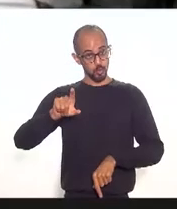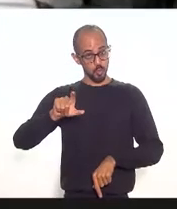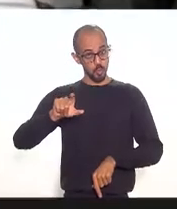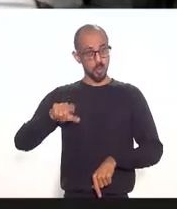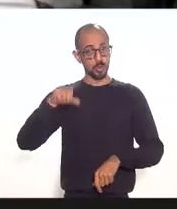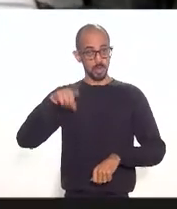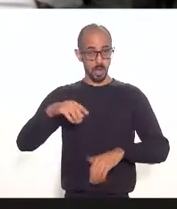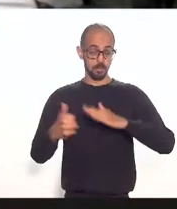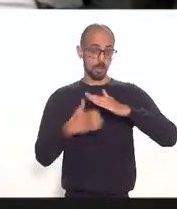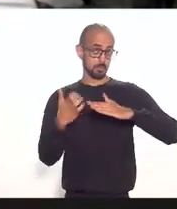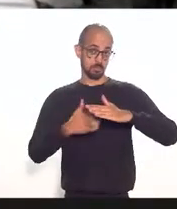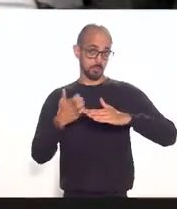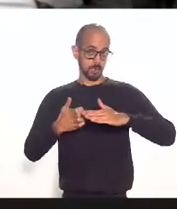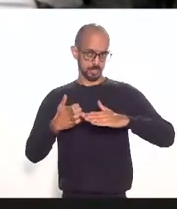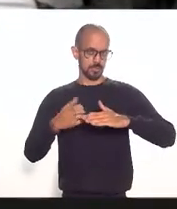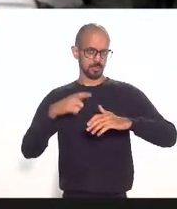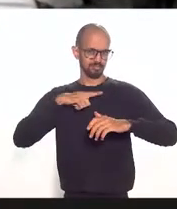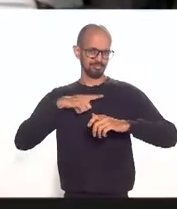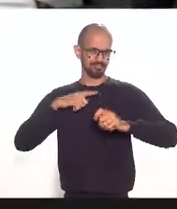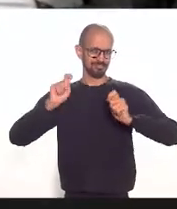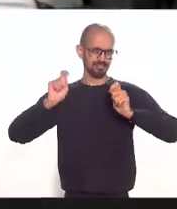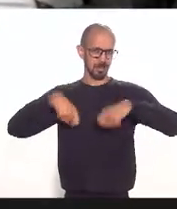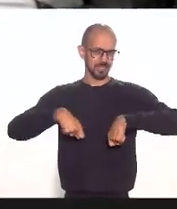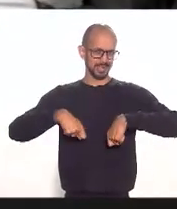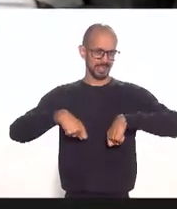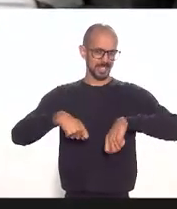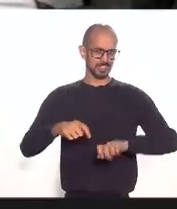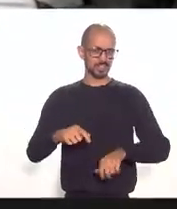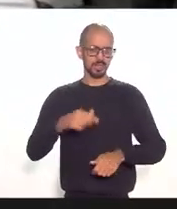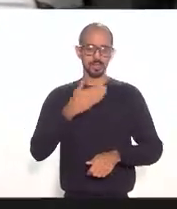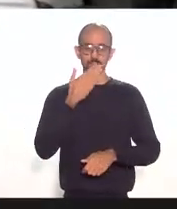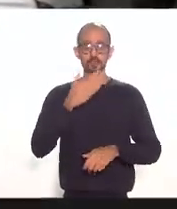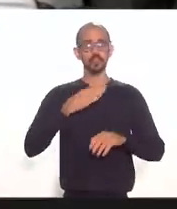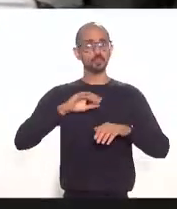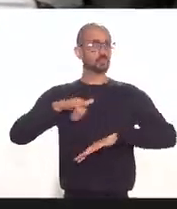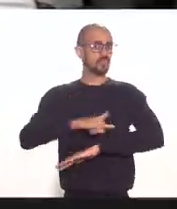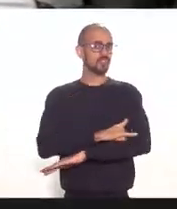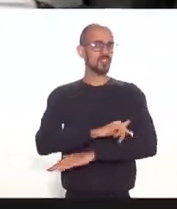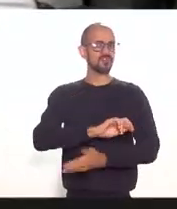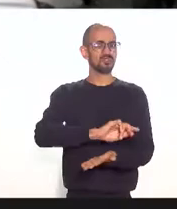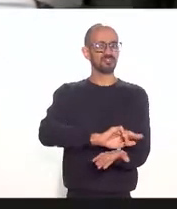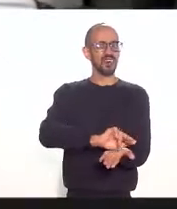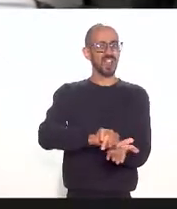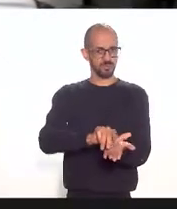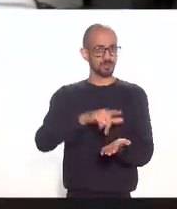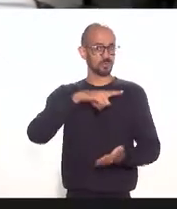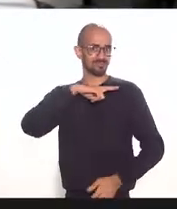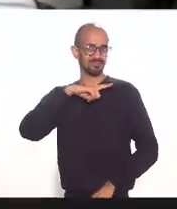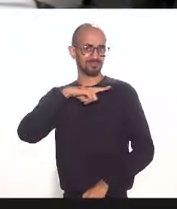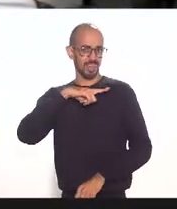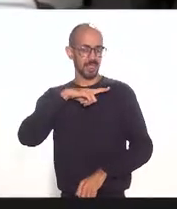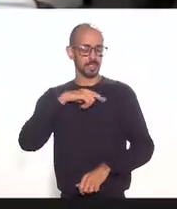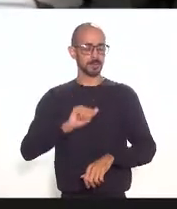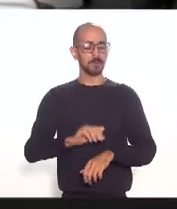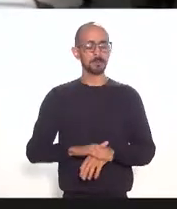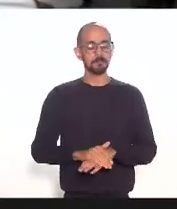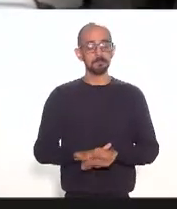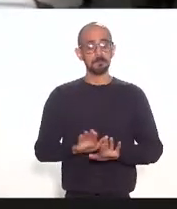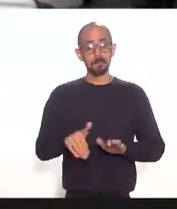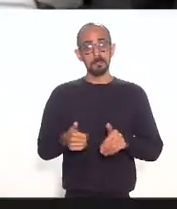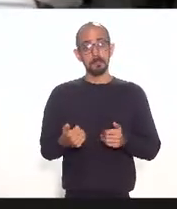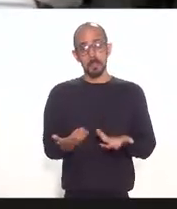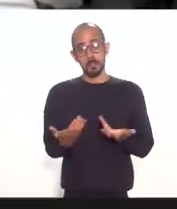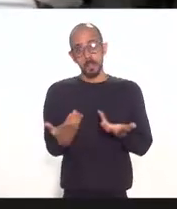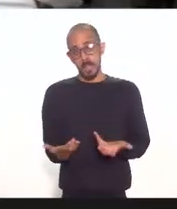empresa que tem potencial de servir o estado todo e que tem todos os tipos de aviões de acordo com a sua frota e eu